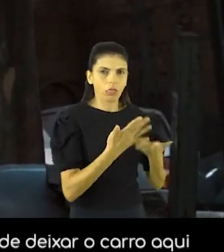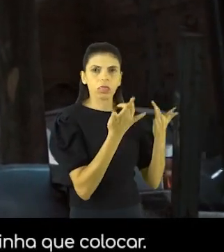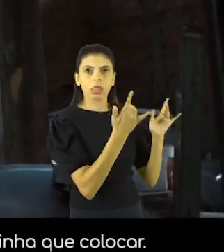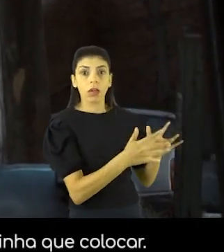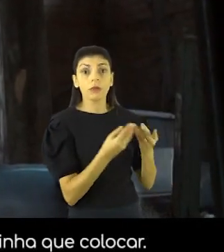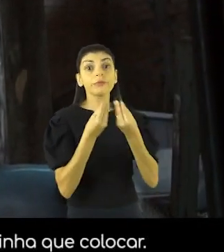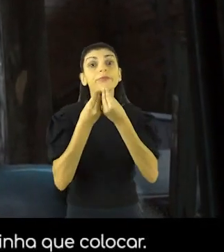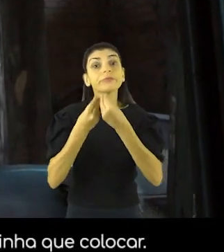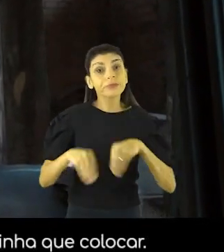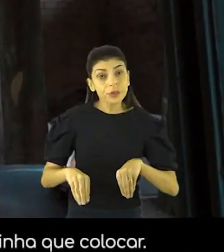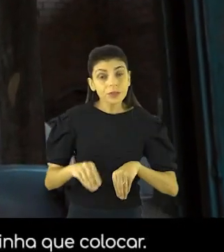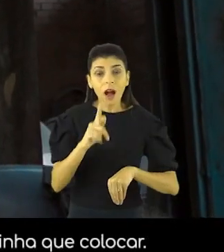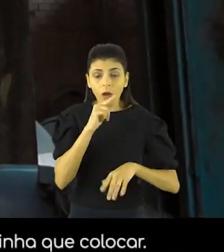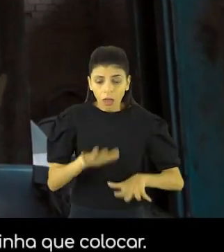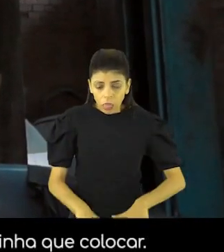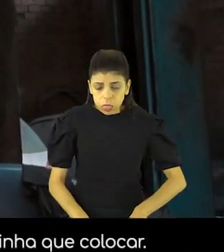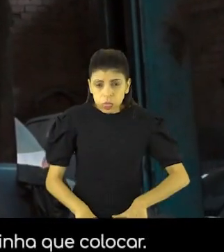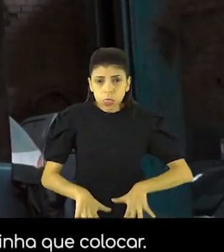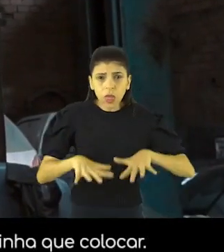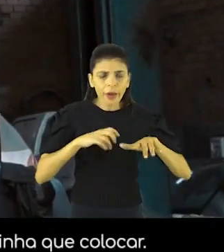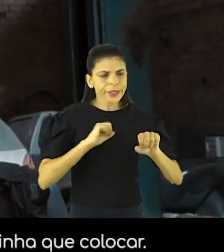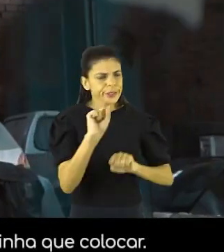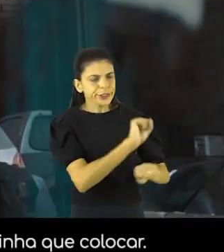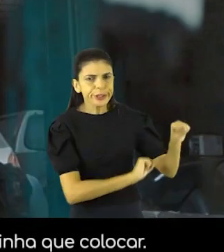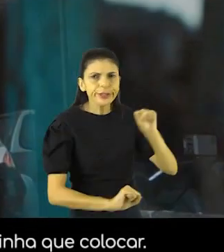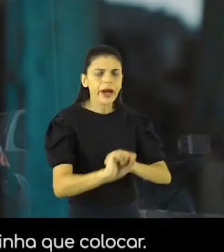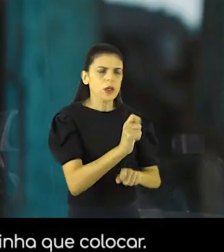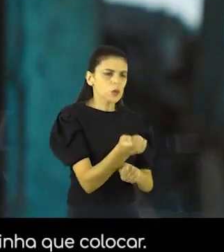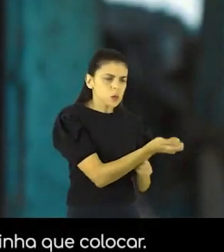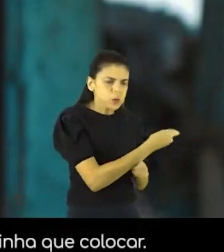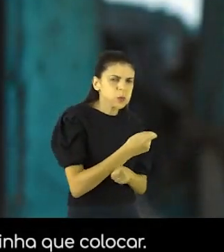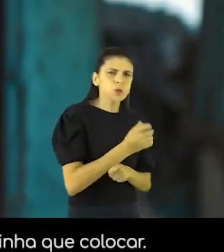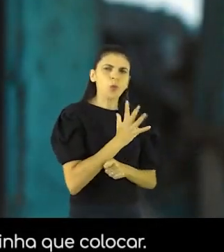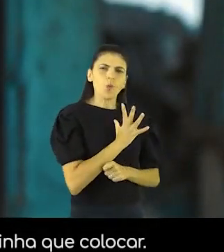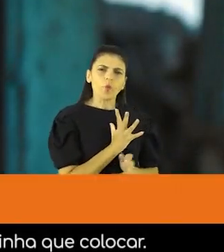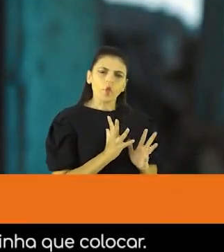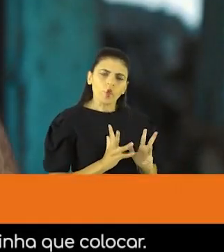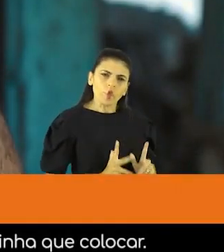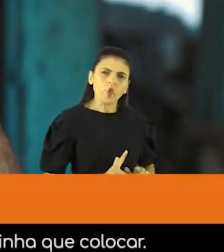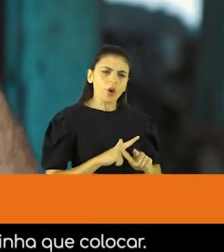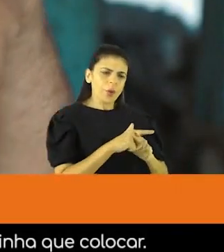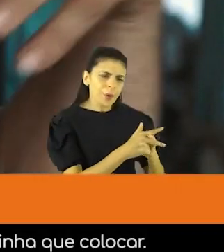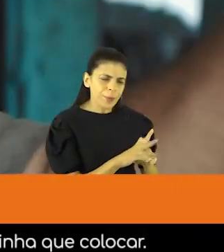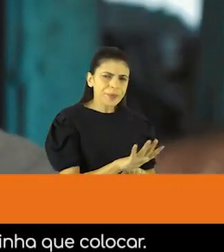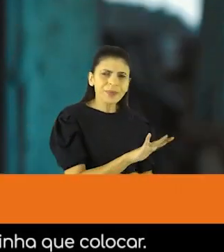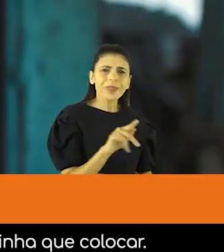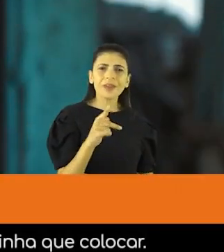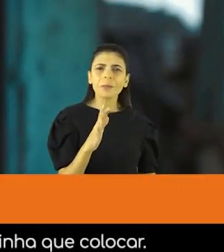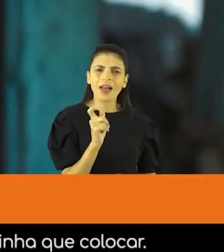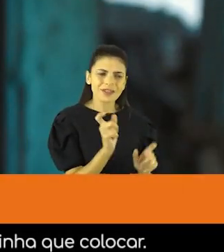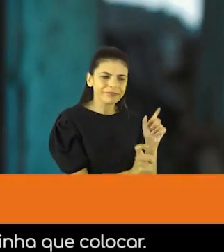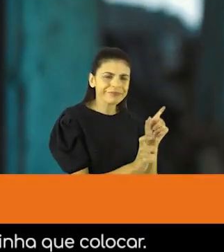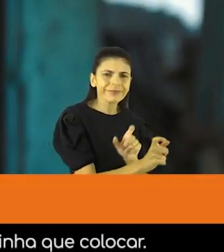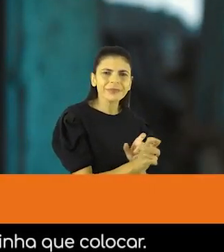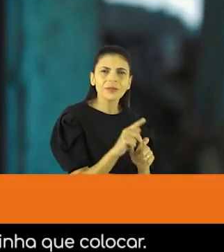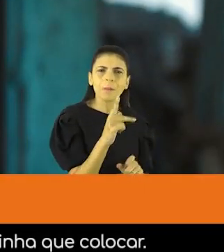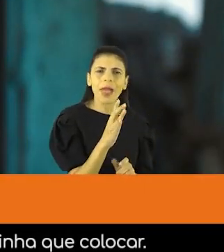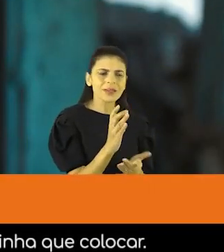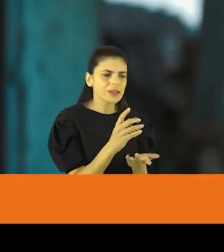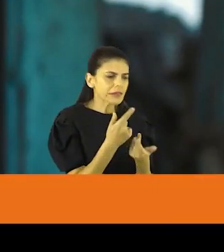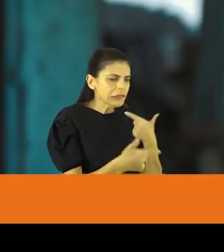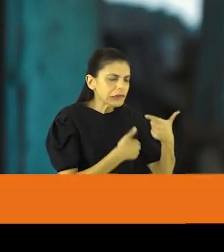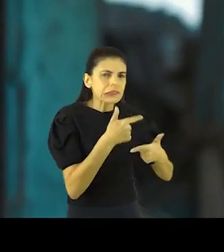carro aqui. E o outro prejuízo, enchia, tinha que lavar carro, tinha que idenizar, escangalhava a peça, tinha que colocar.